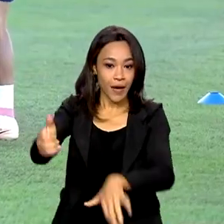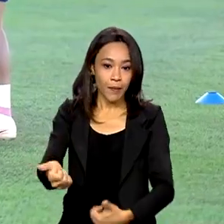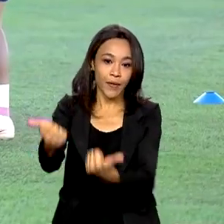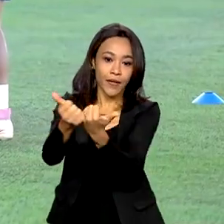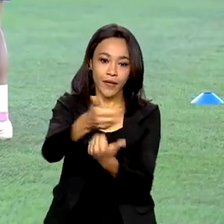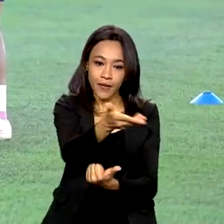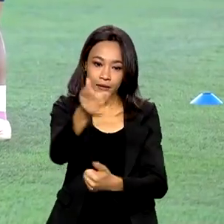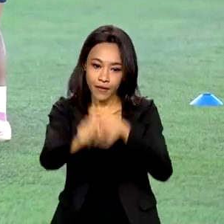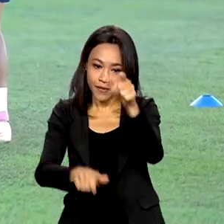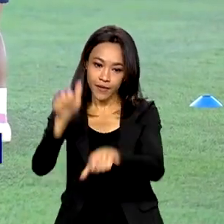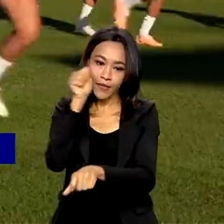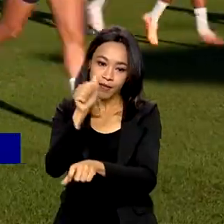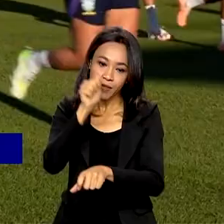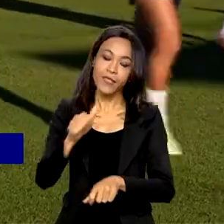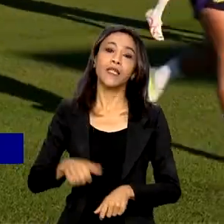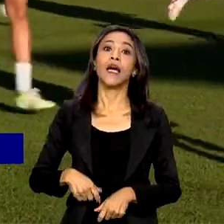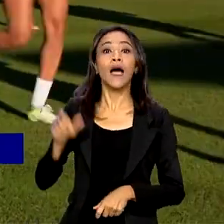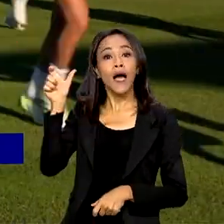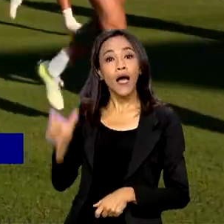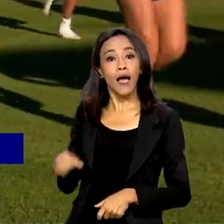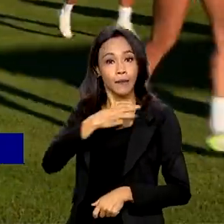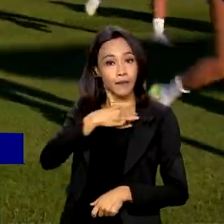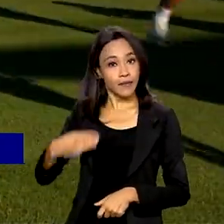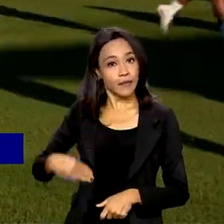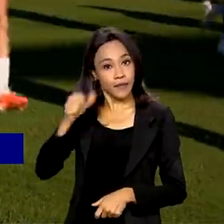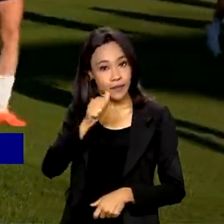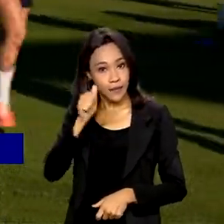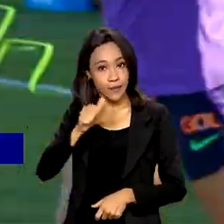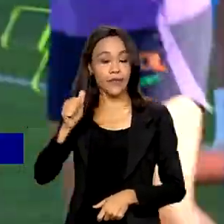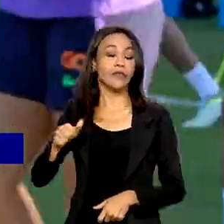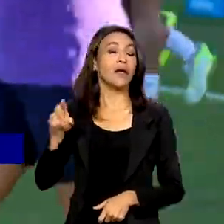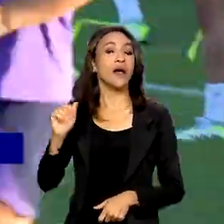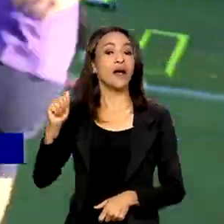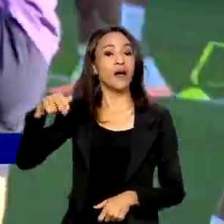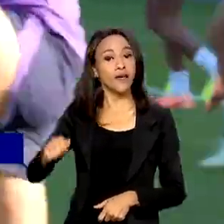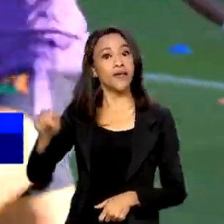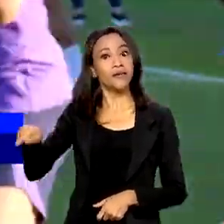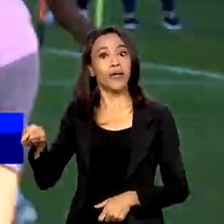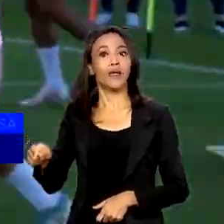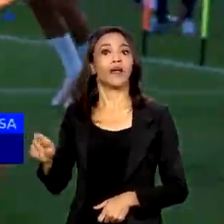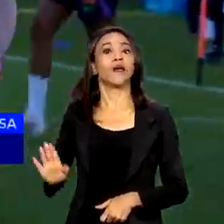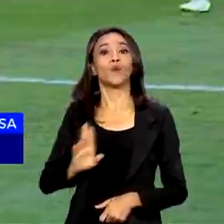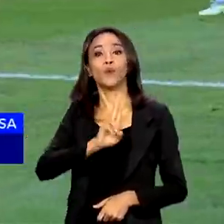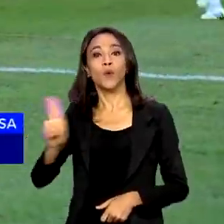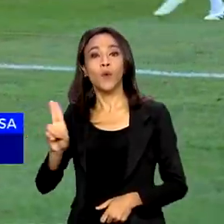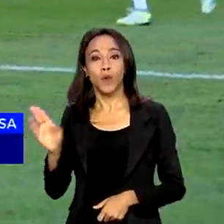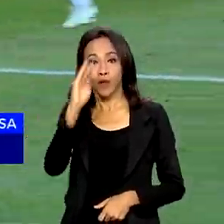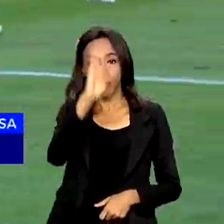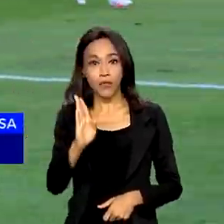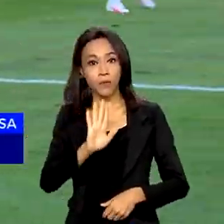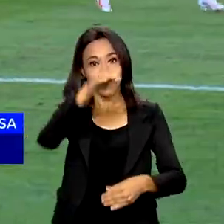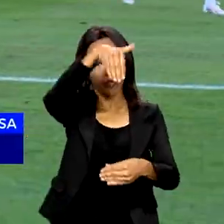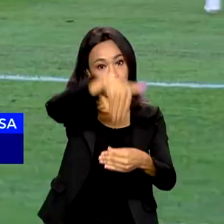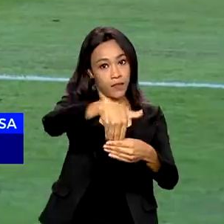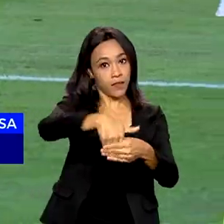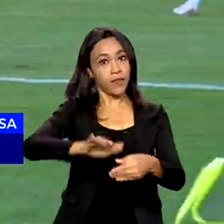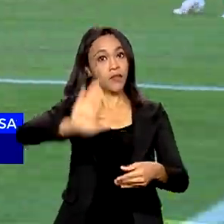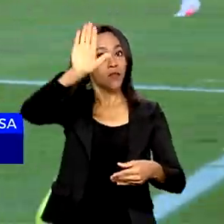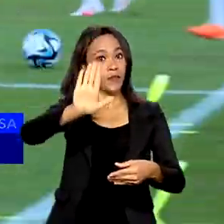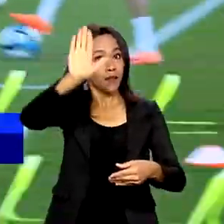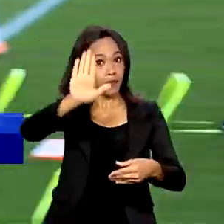seleção, Ana Moser tem a missão de lançar a candidatura do Brasil para ser a sede da competição feminina em